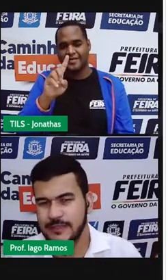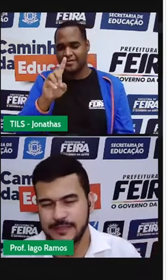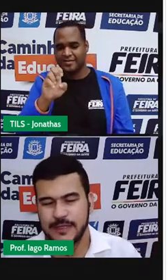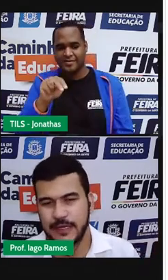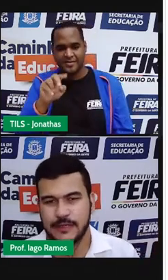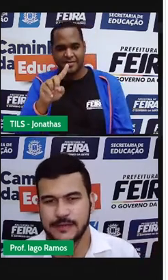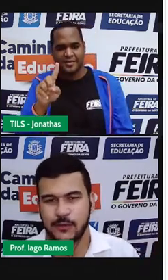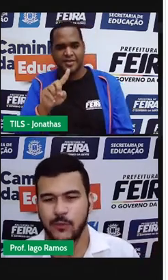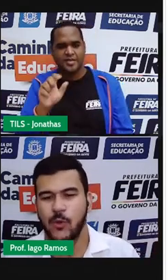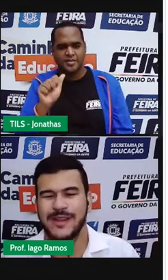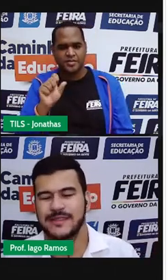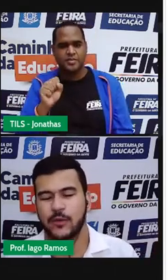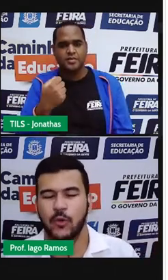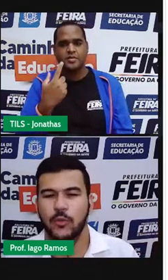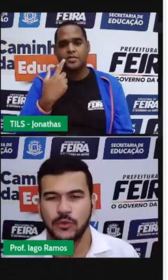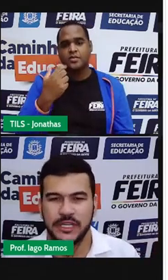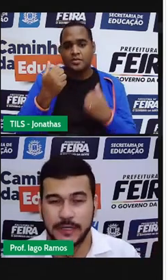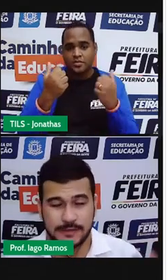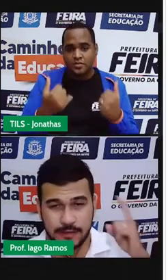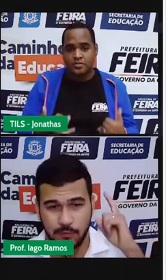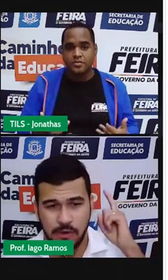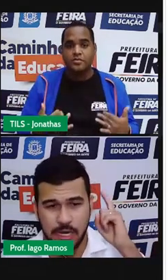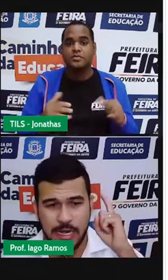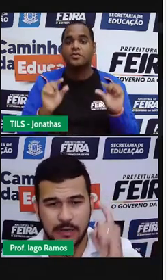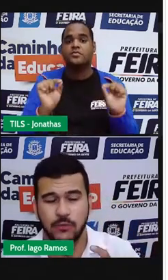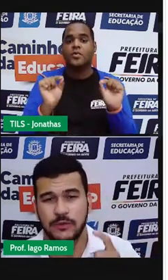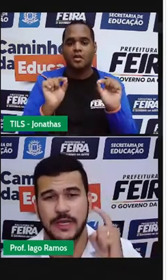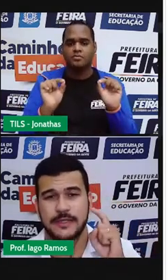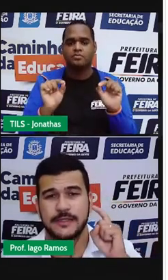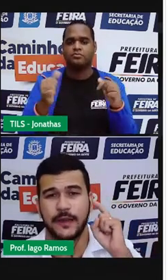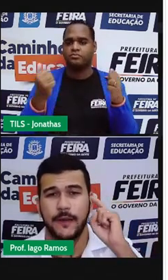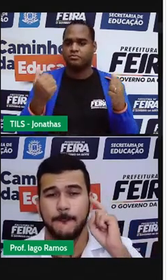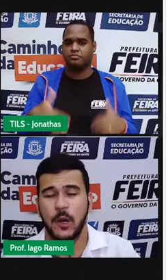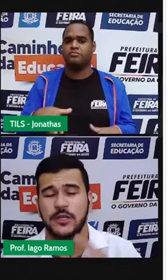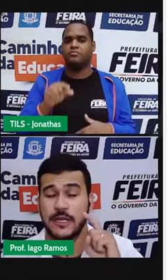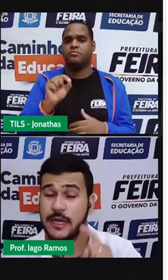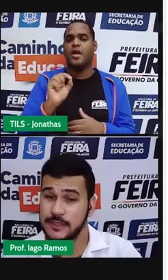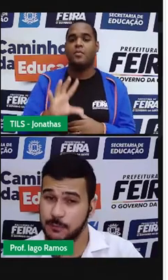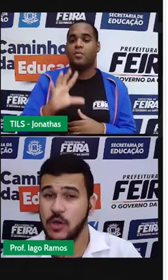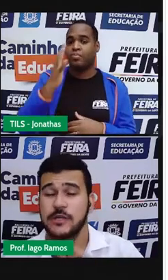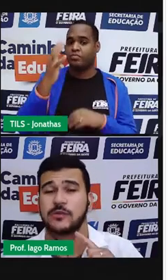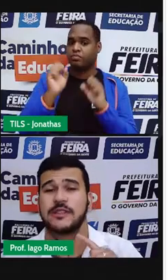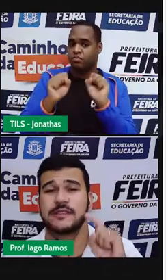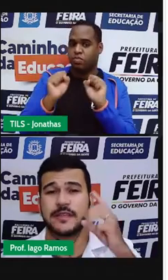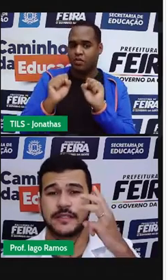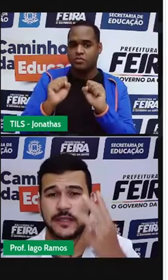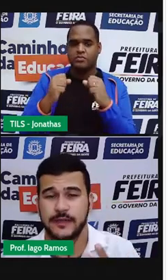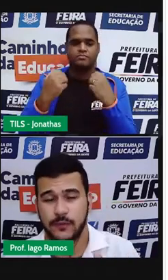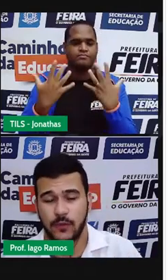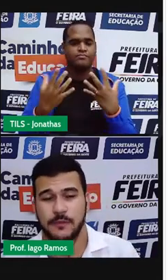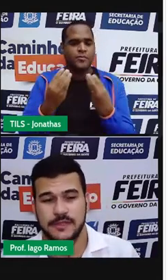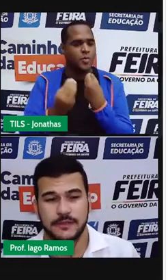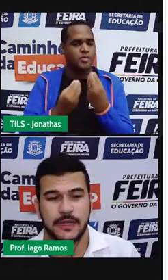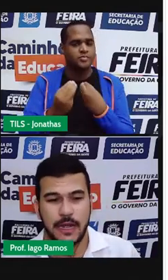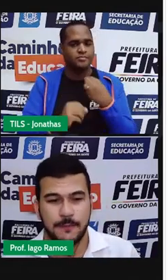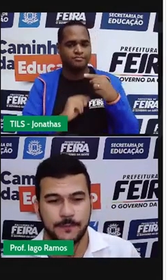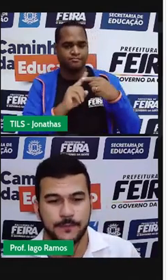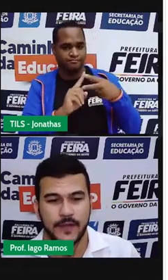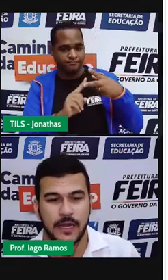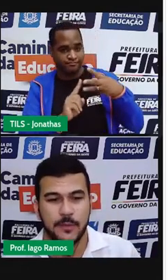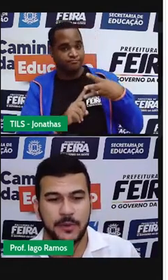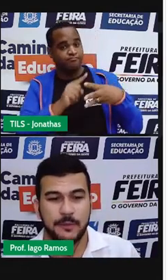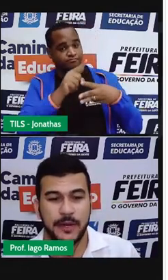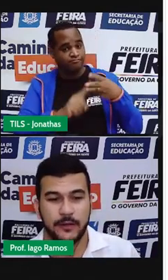acontece essa relação ou essa comunicação? Acontece, pode, aliás, pode acontecer de três formas, tá?